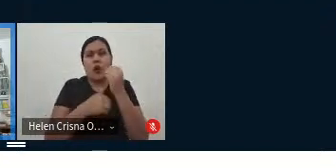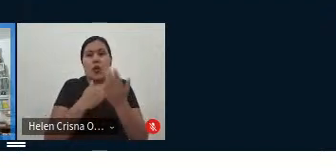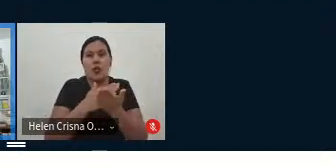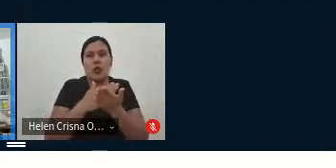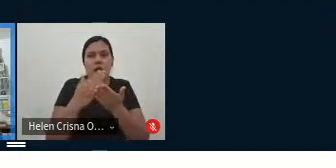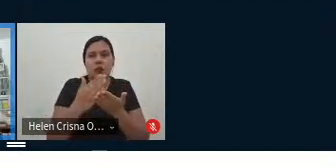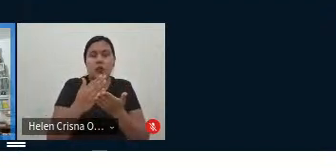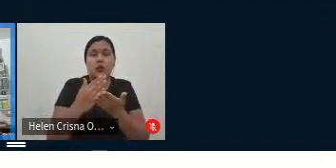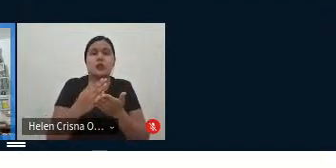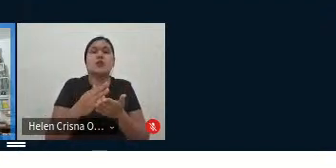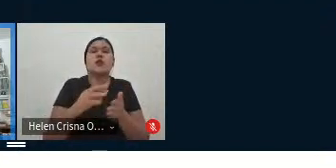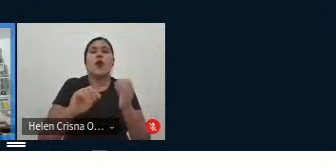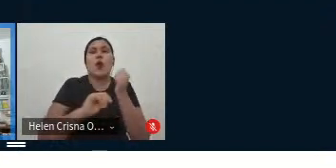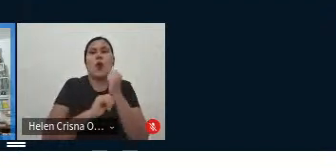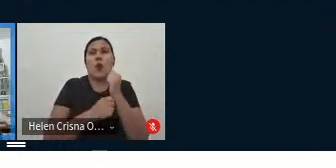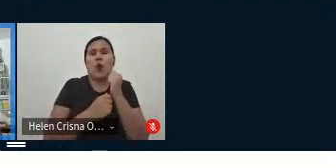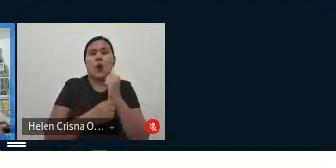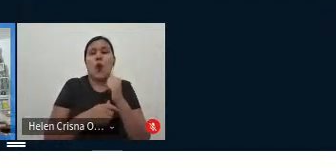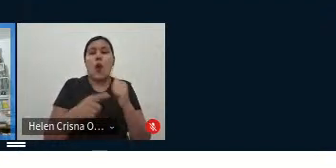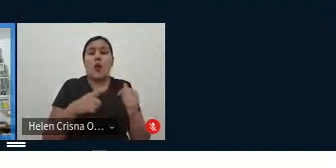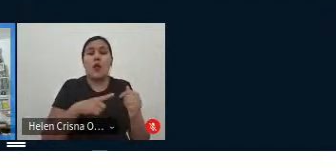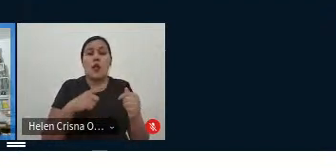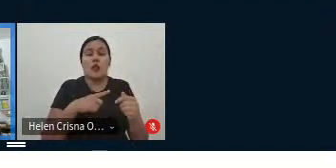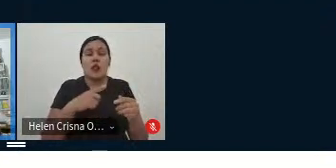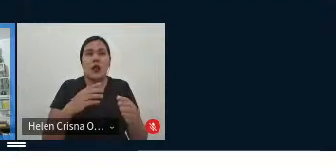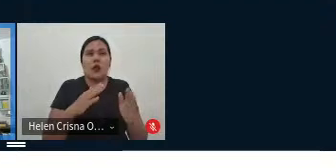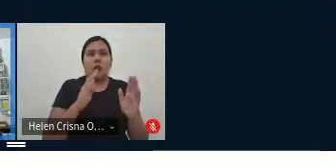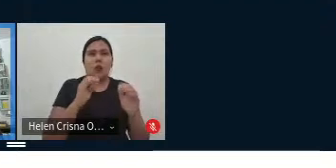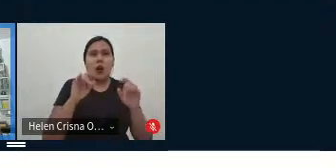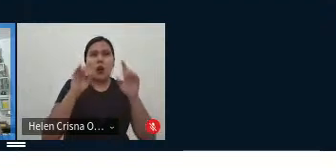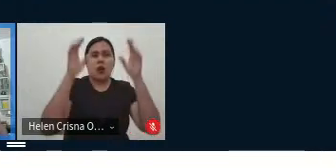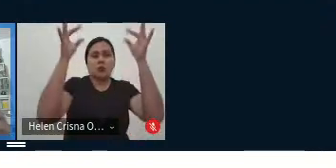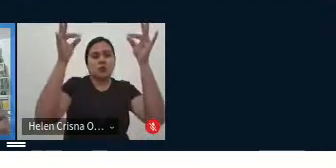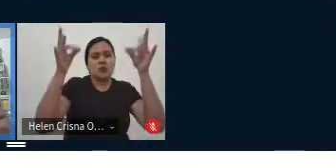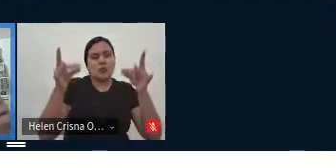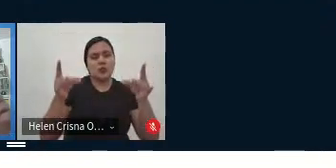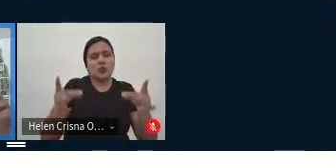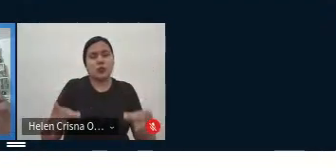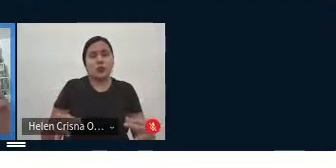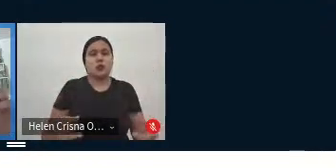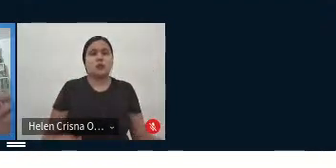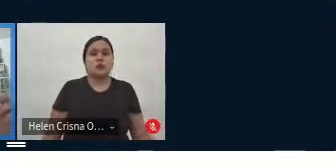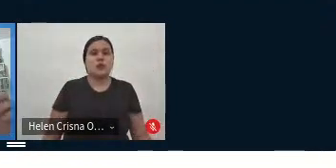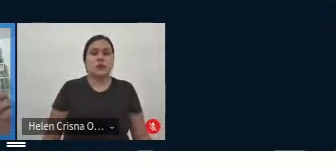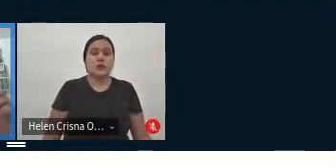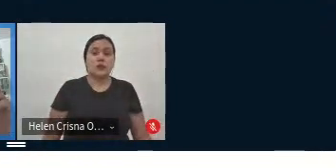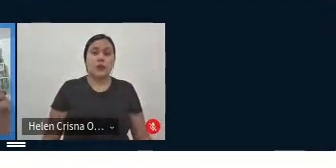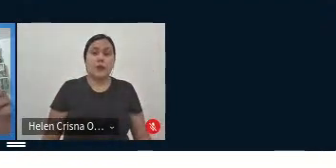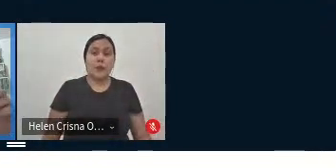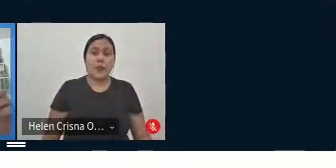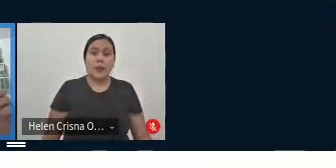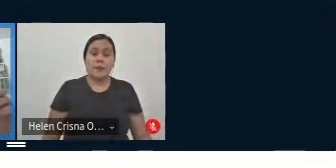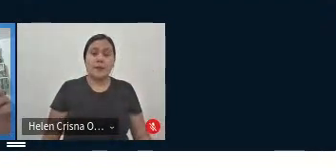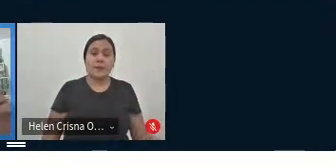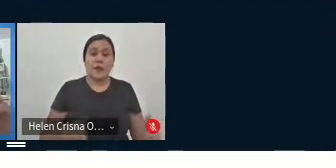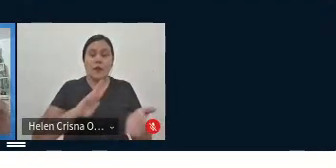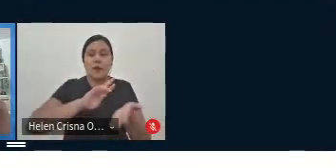de um mistério, você tem um ornamento, né? O ornamento, ele é carregado de